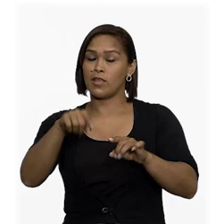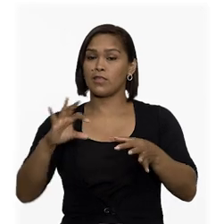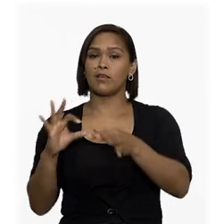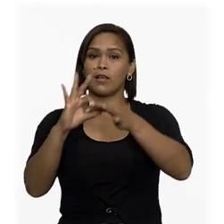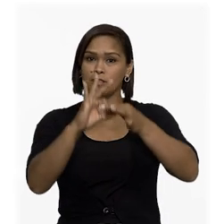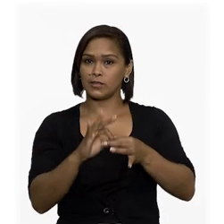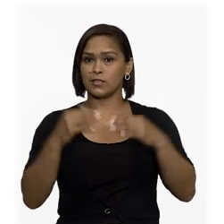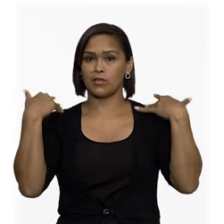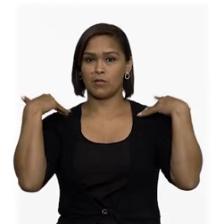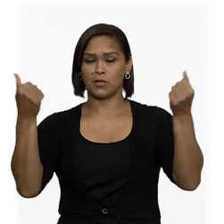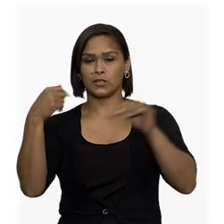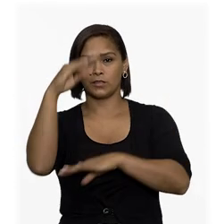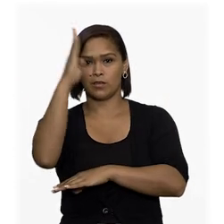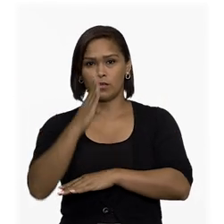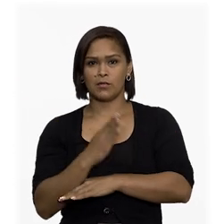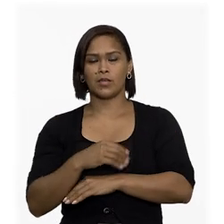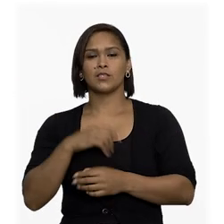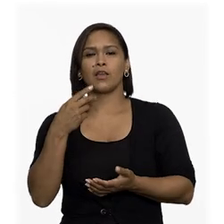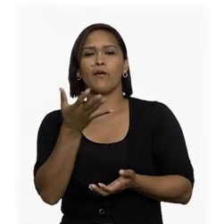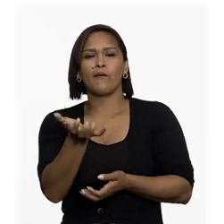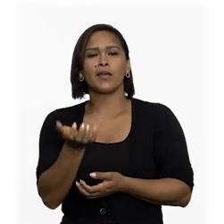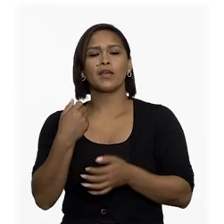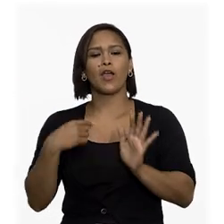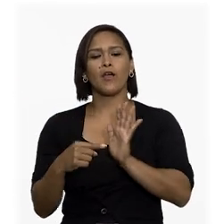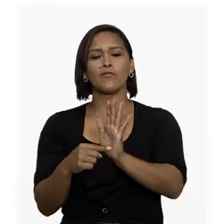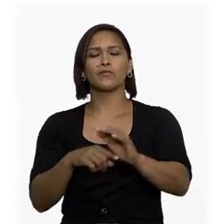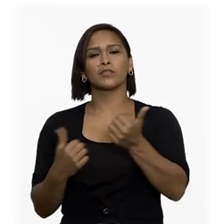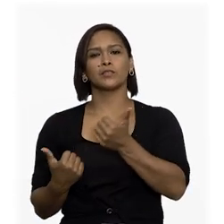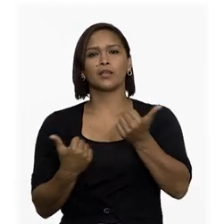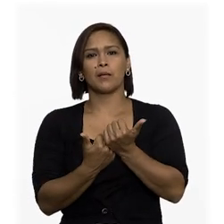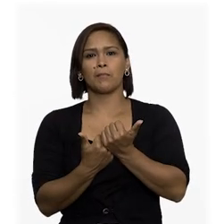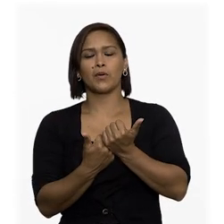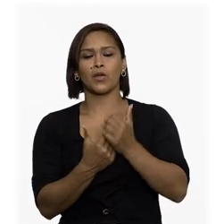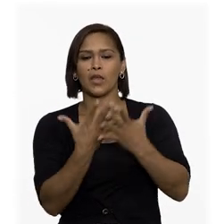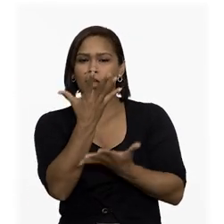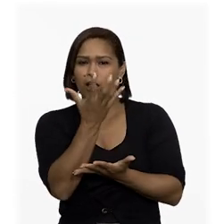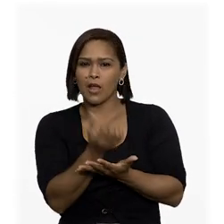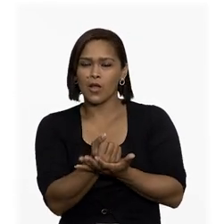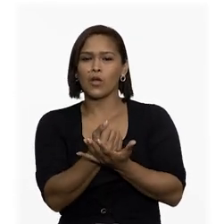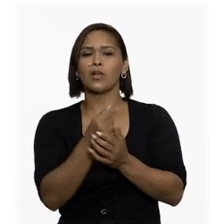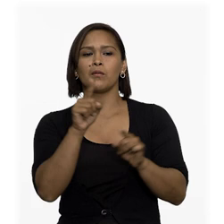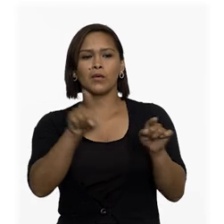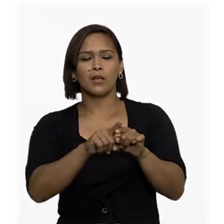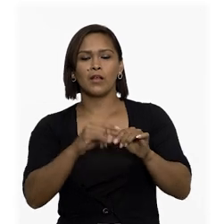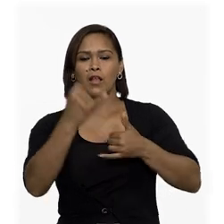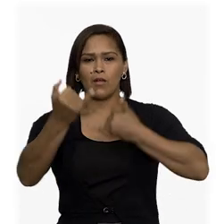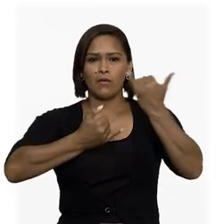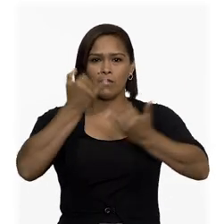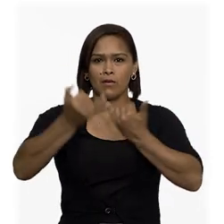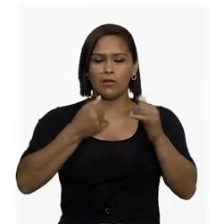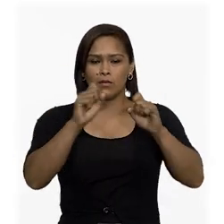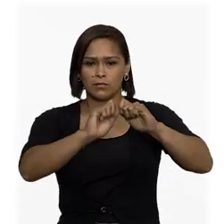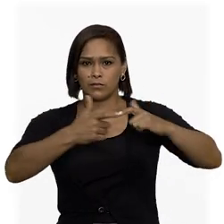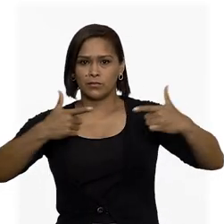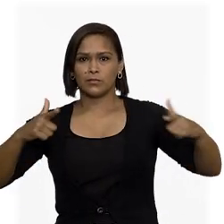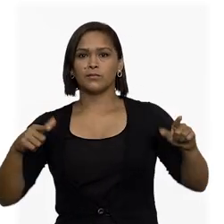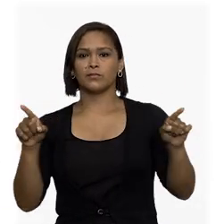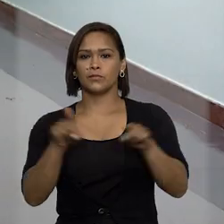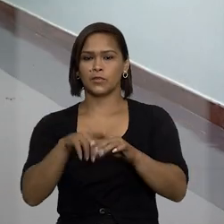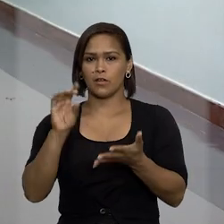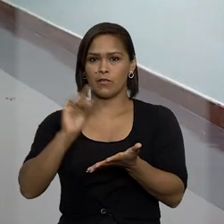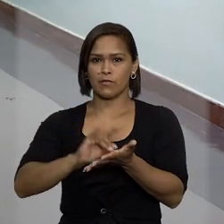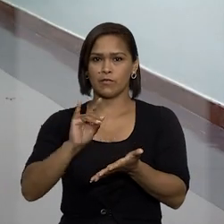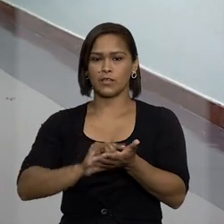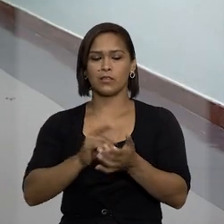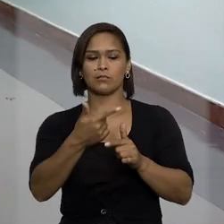Associação dos Magistrados Brasileiros pretende oferecer uma rede de apoio e acolhimento, além de coletar informações para implementar medidas efetivas